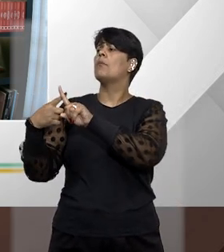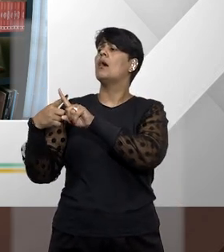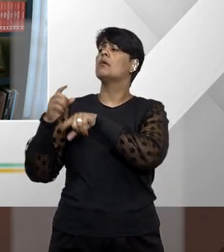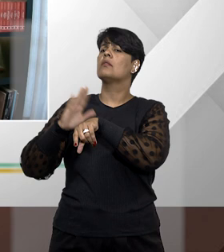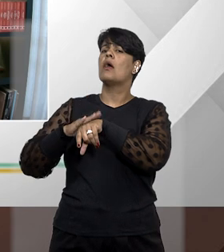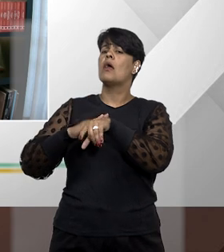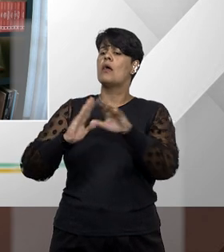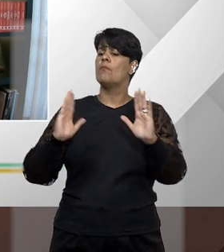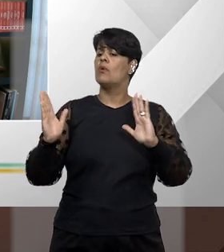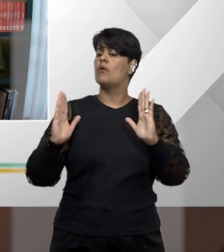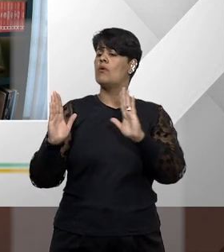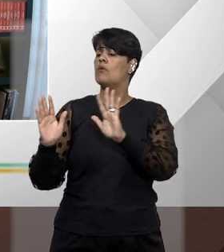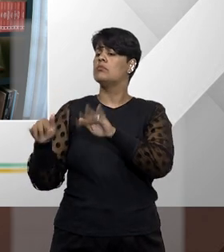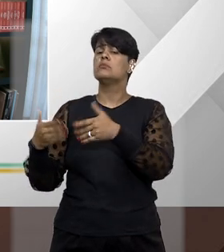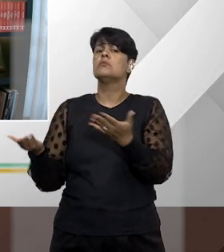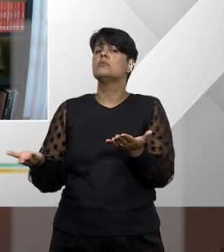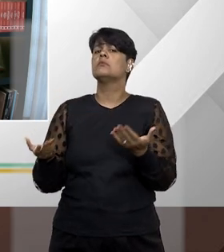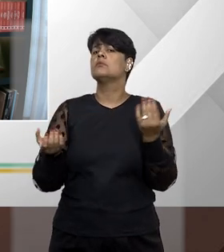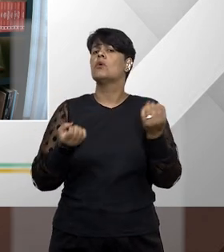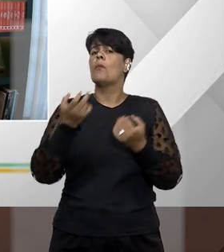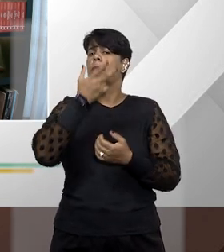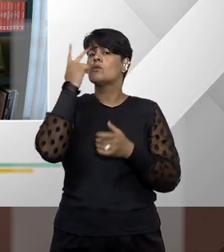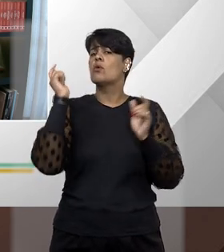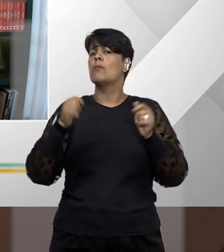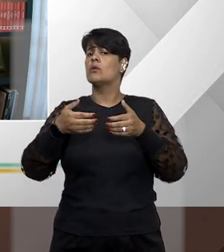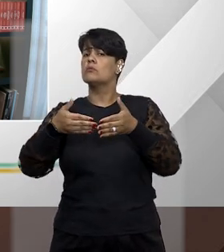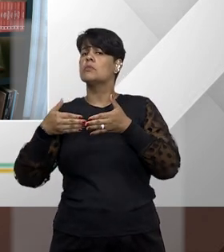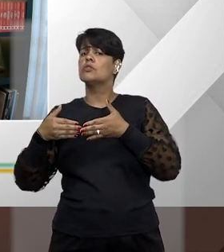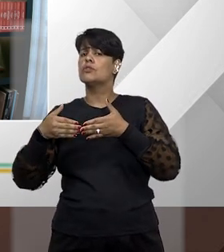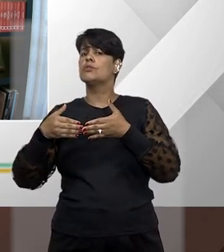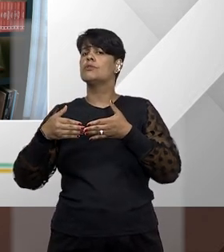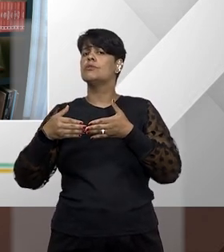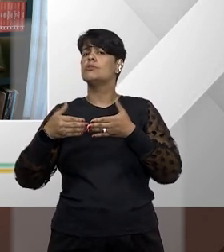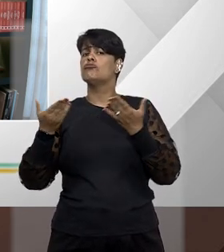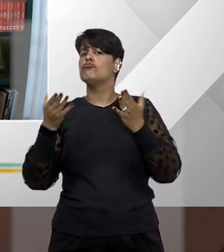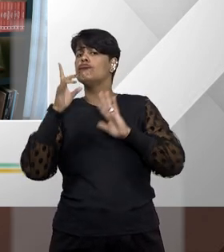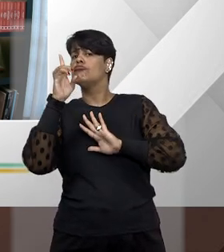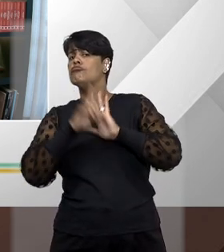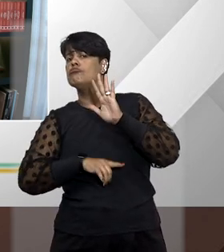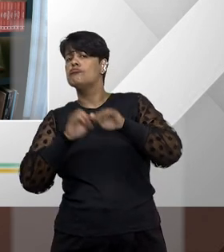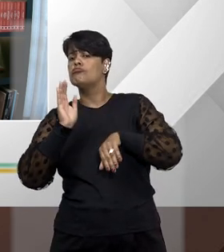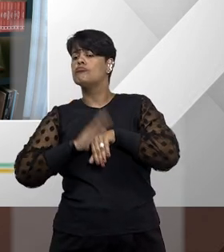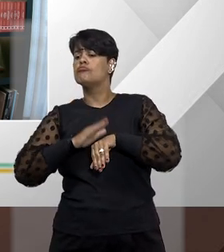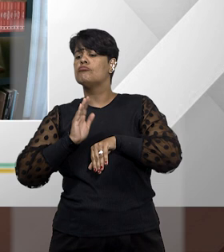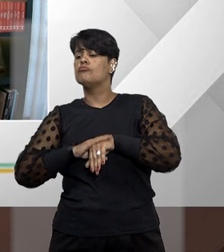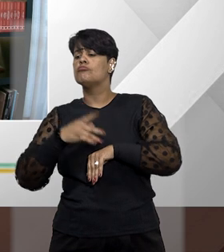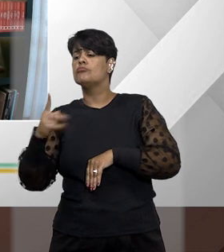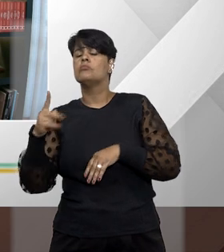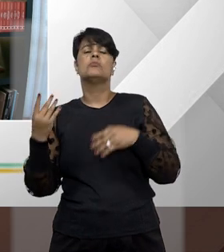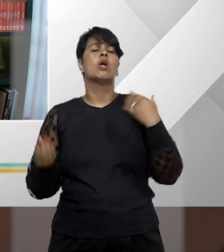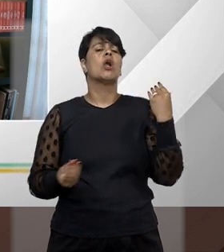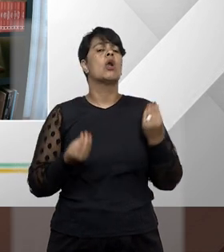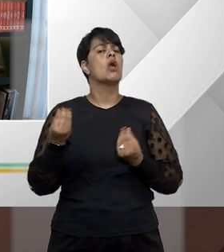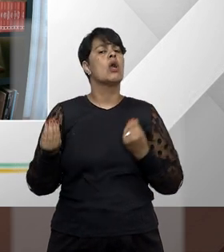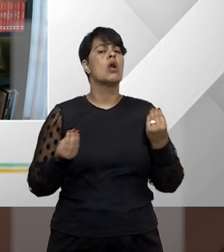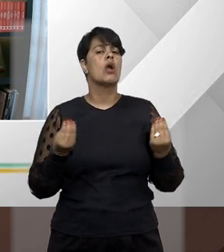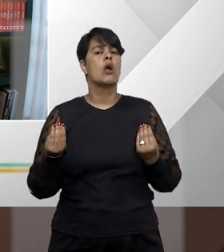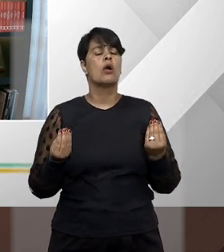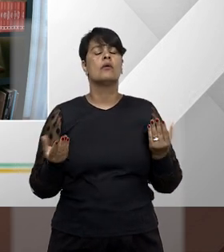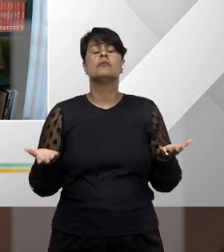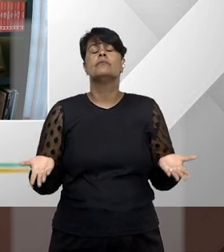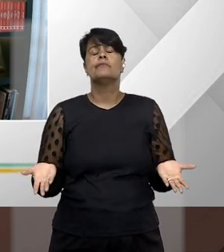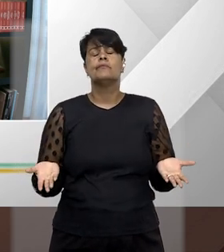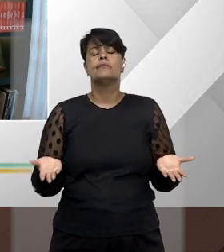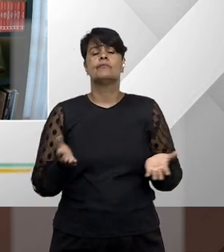120 dias, como é que o autor poderia pleitear em juízo algum direito que considera líquido e certo, ou melhor dizendo, algum